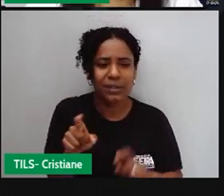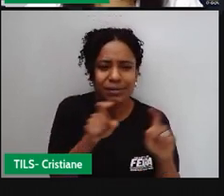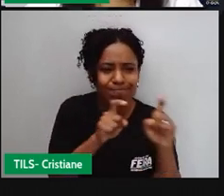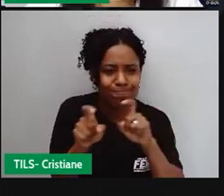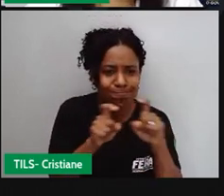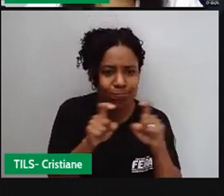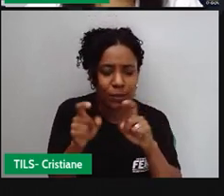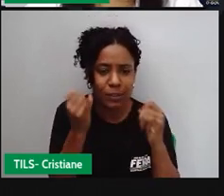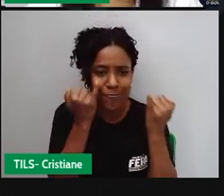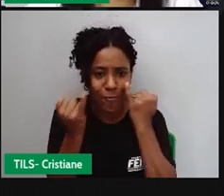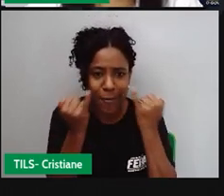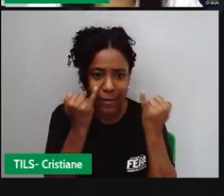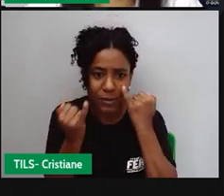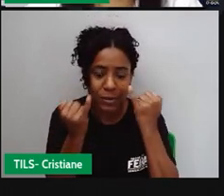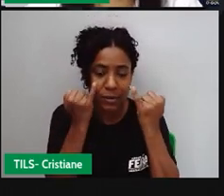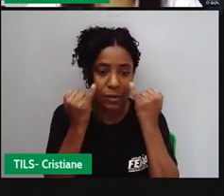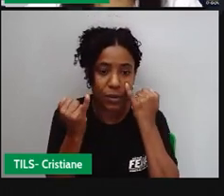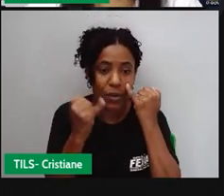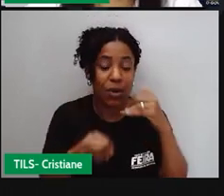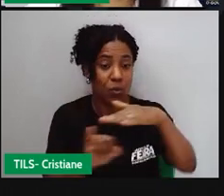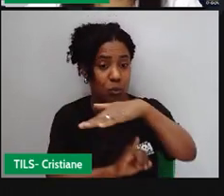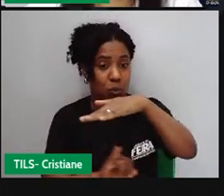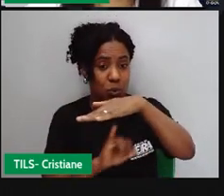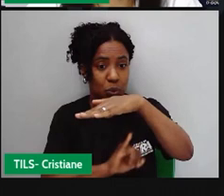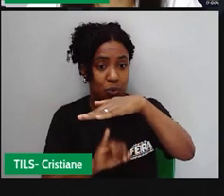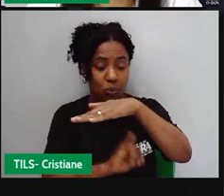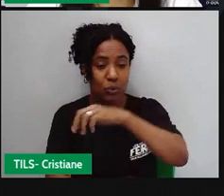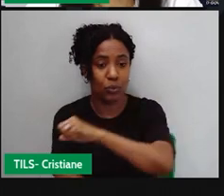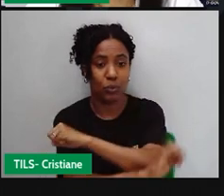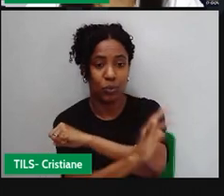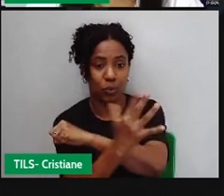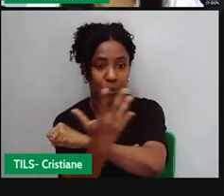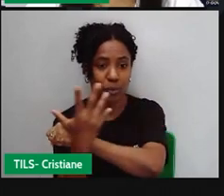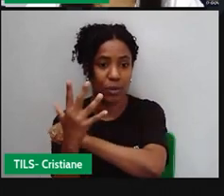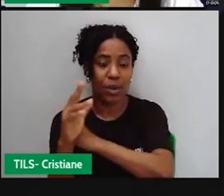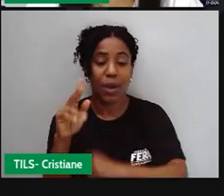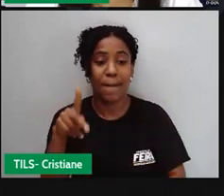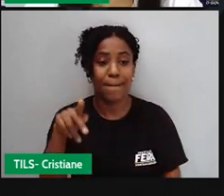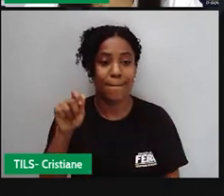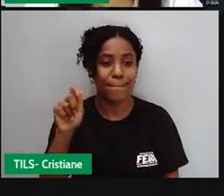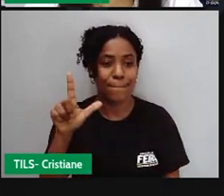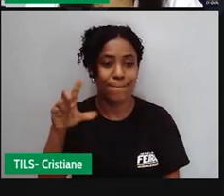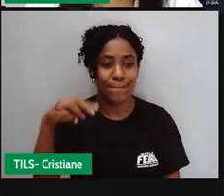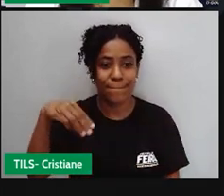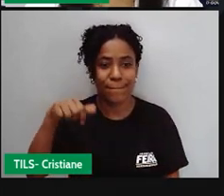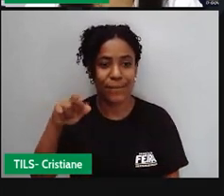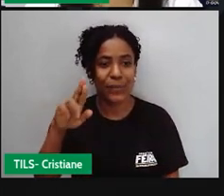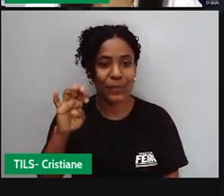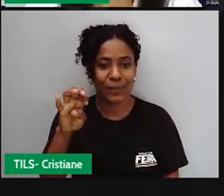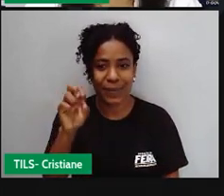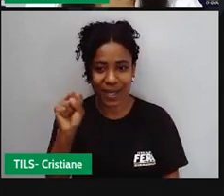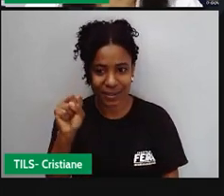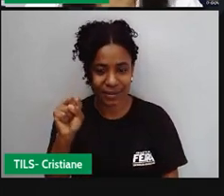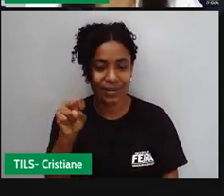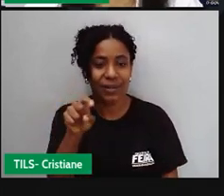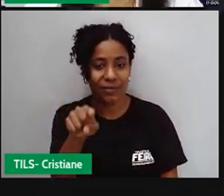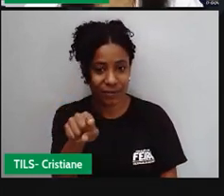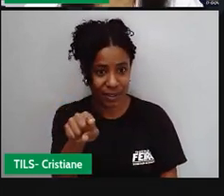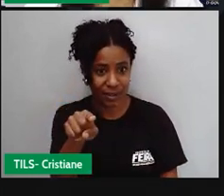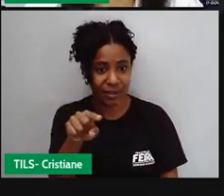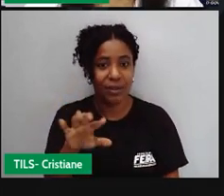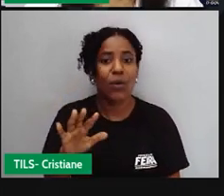Instituto Palmares no ano de 2016. Na Bahia temos 718